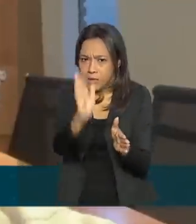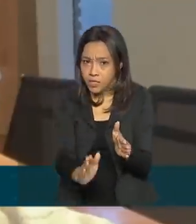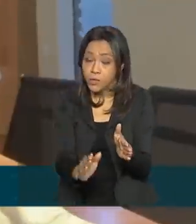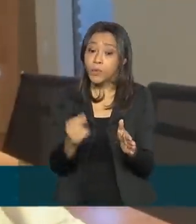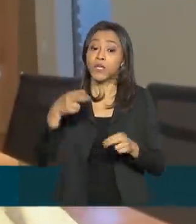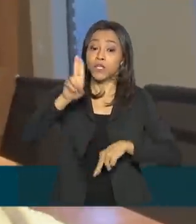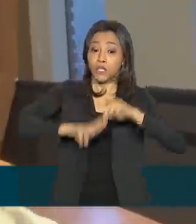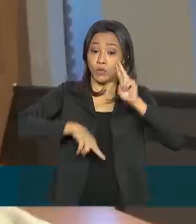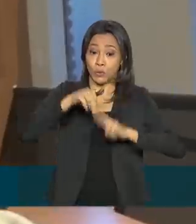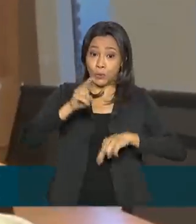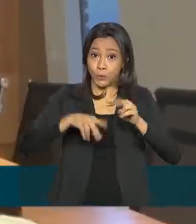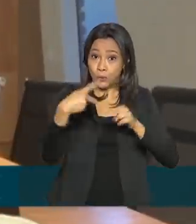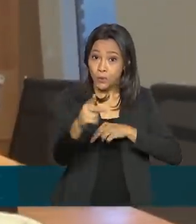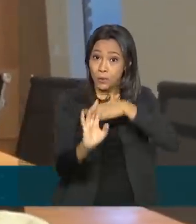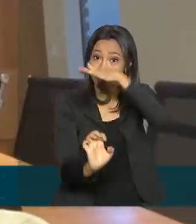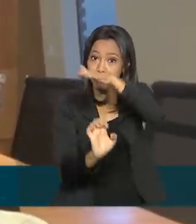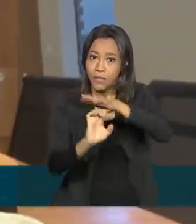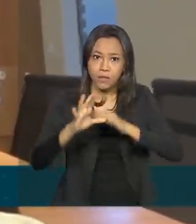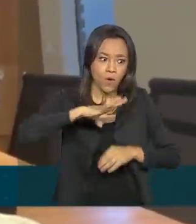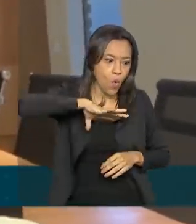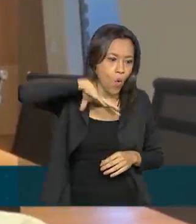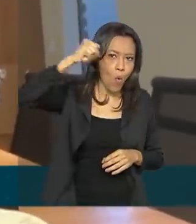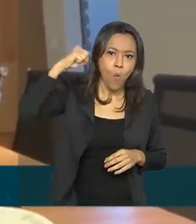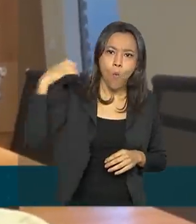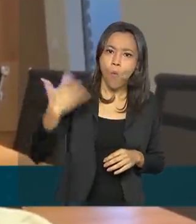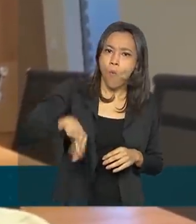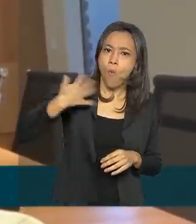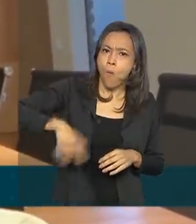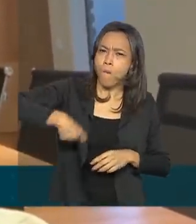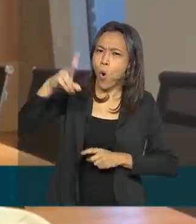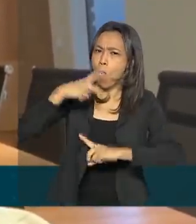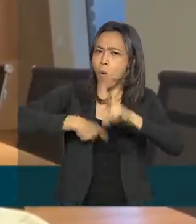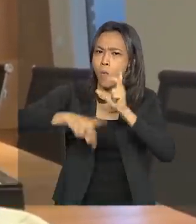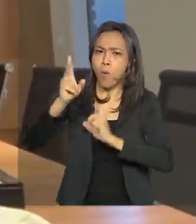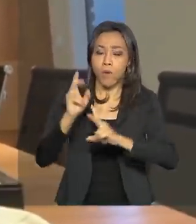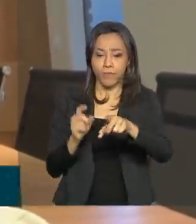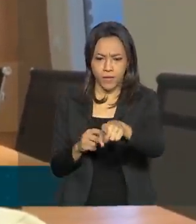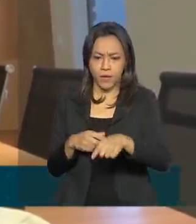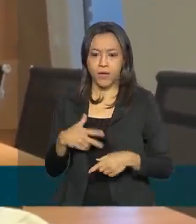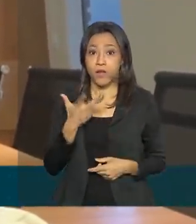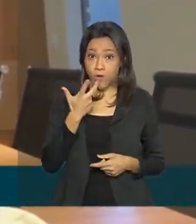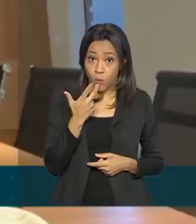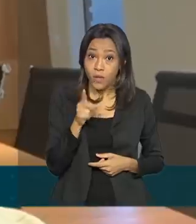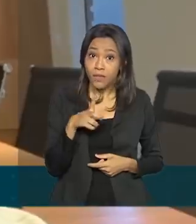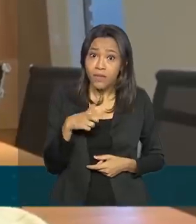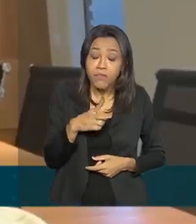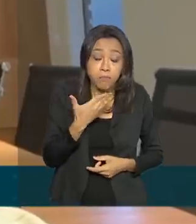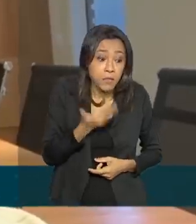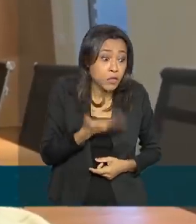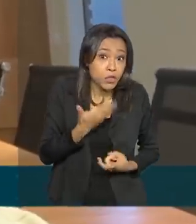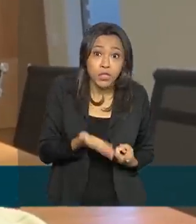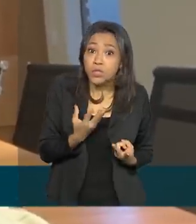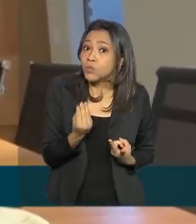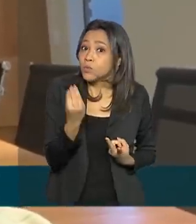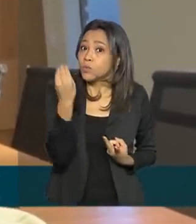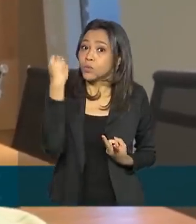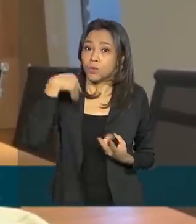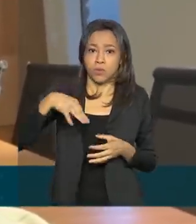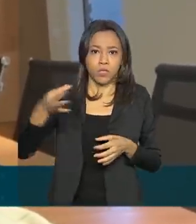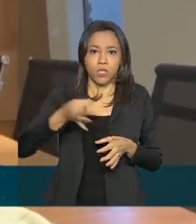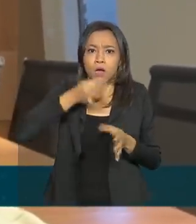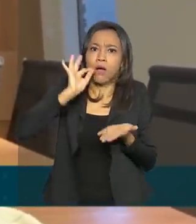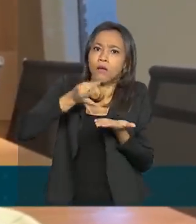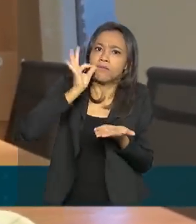junho, a empresa dele bateu recorde de vendas. Houve muitos pedidos para esse primeiro semestre de café das